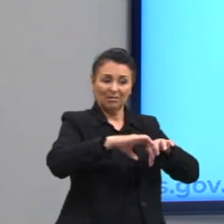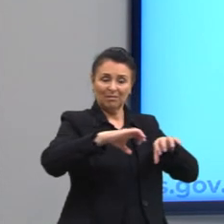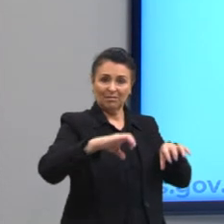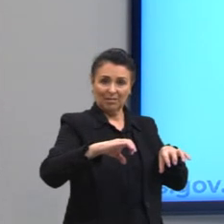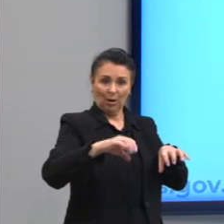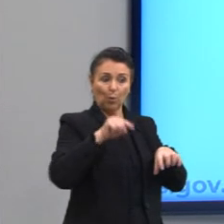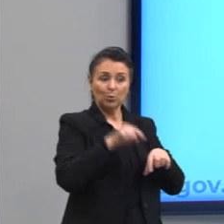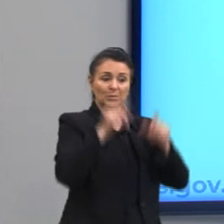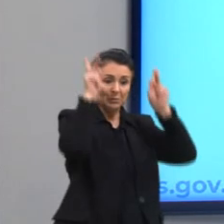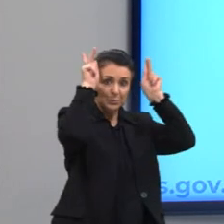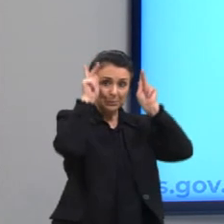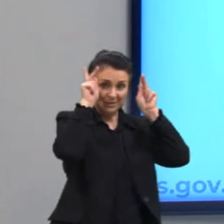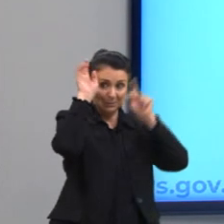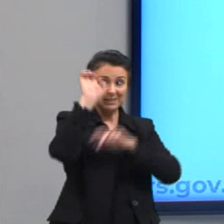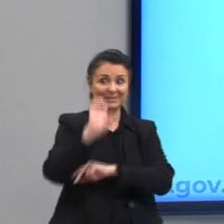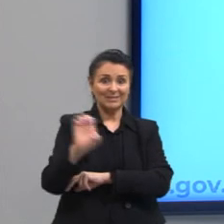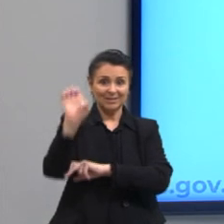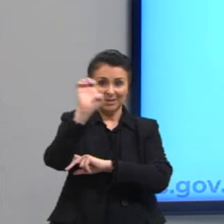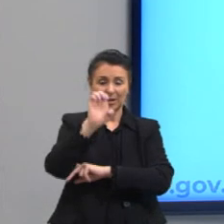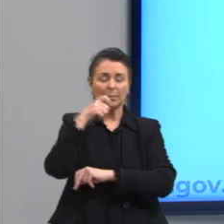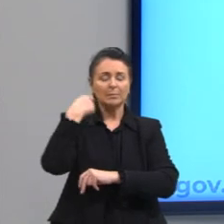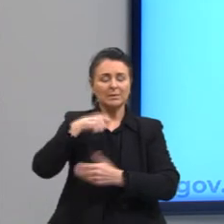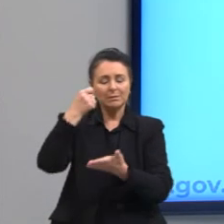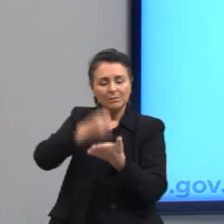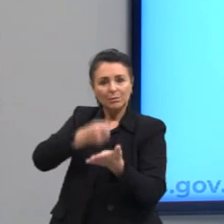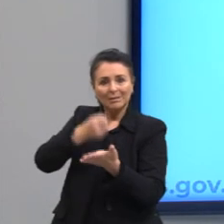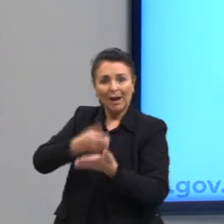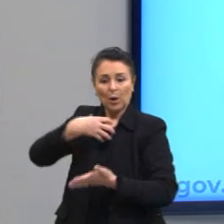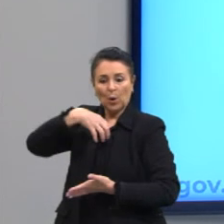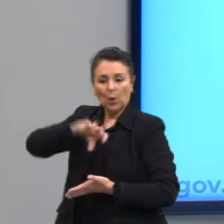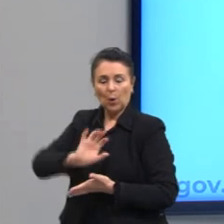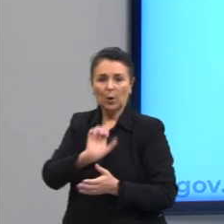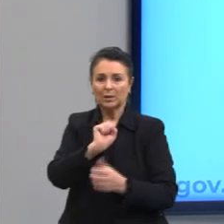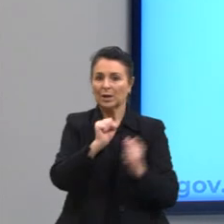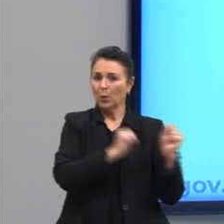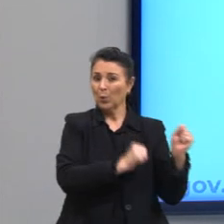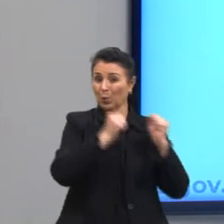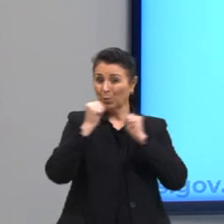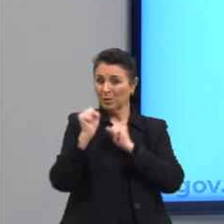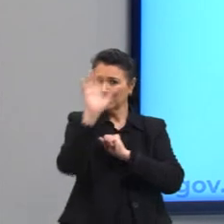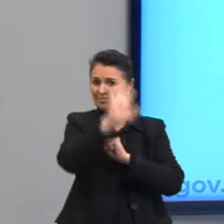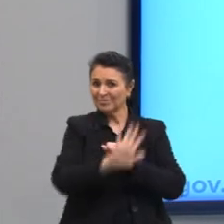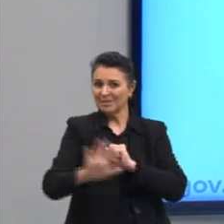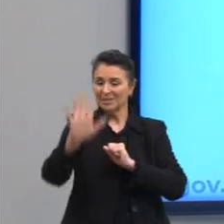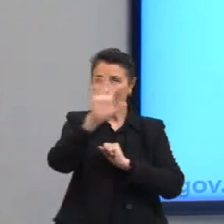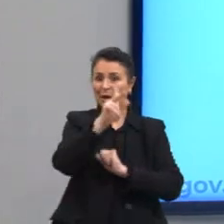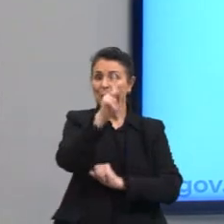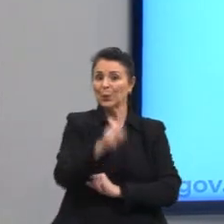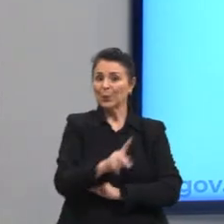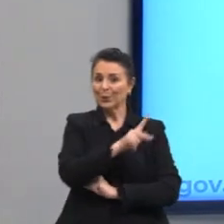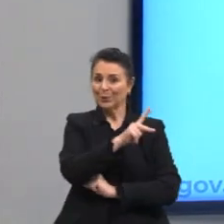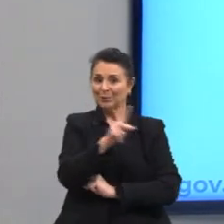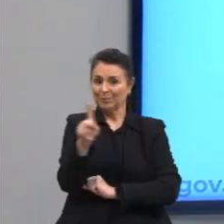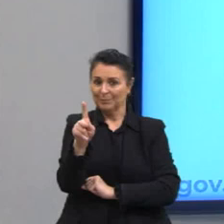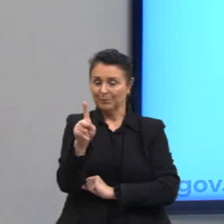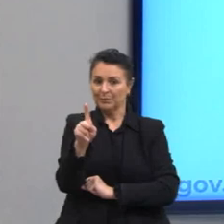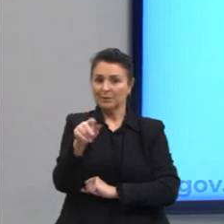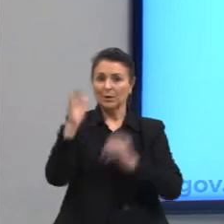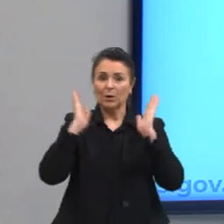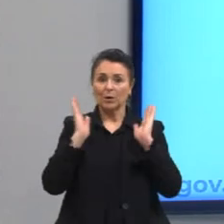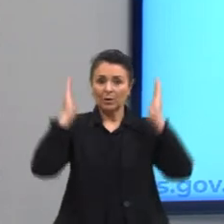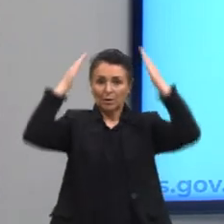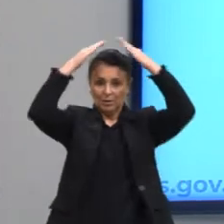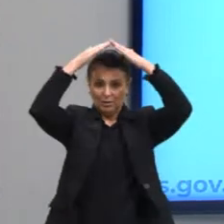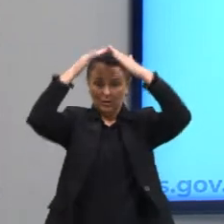em que os príncipes europeus tiveram de lutar contra o poder universalista do Papa e centralizador na